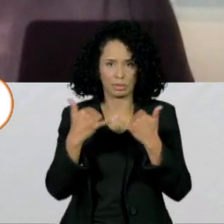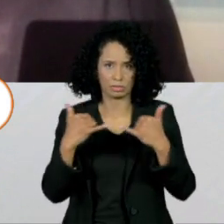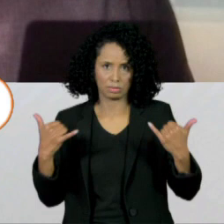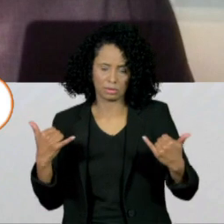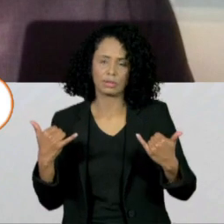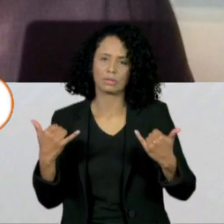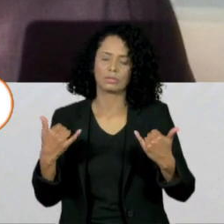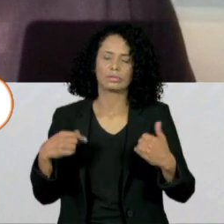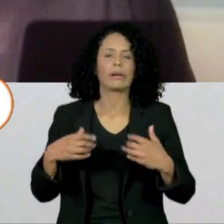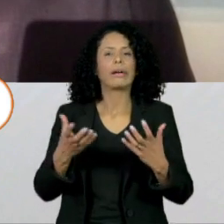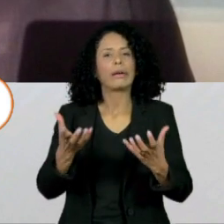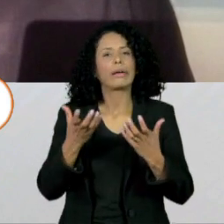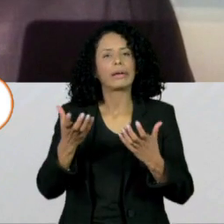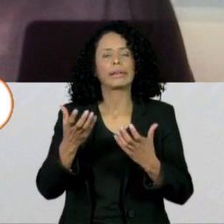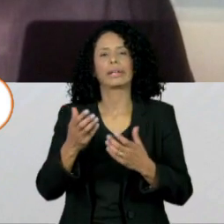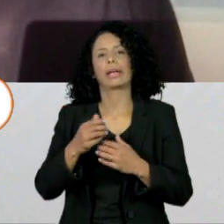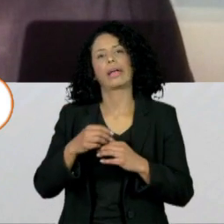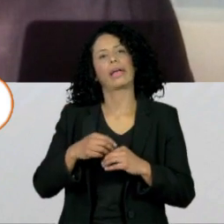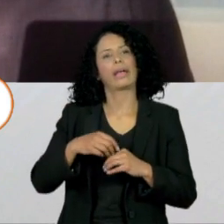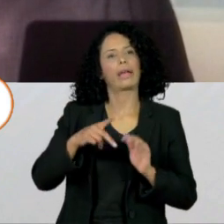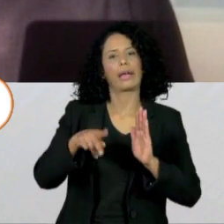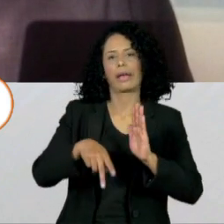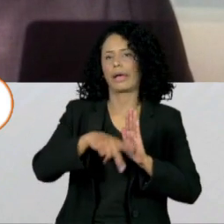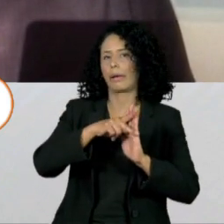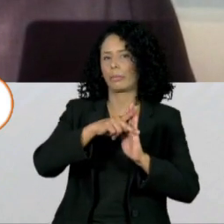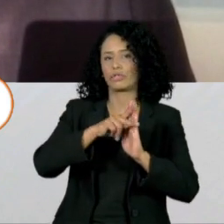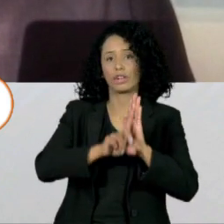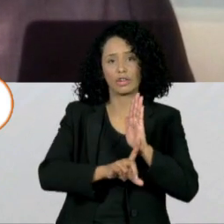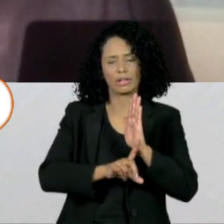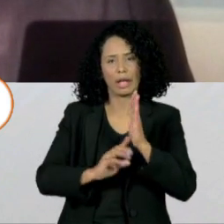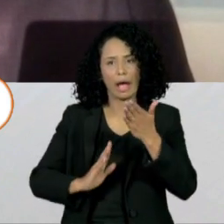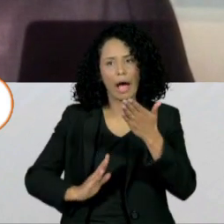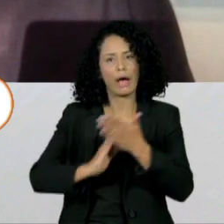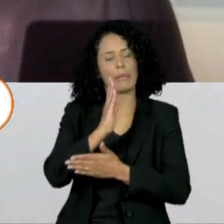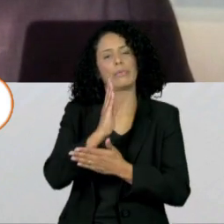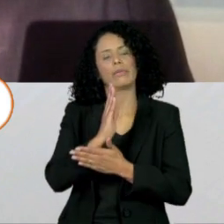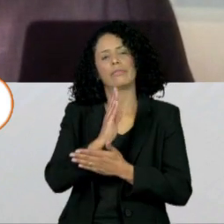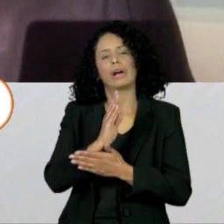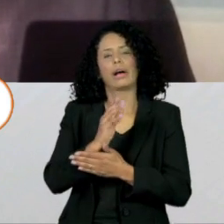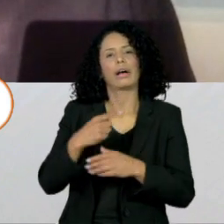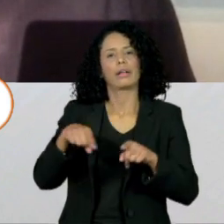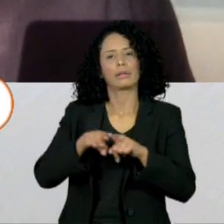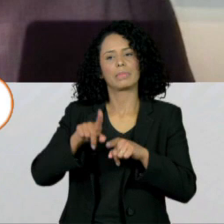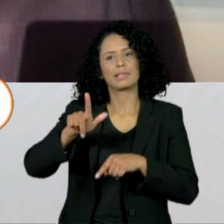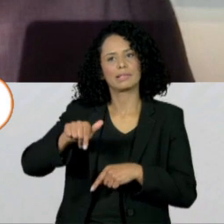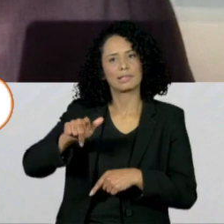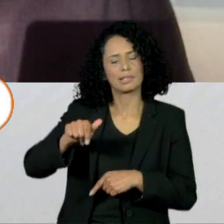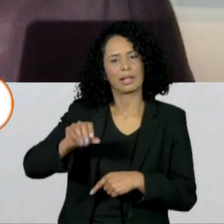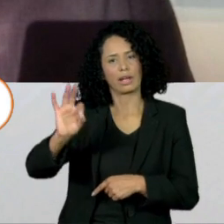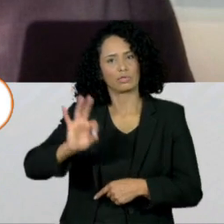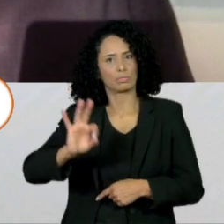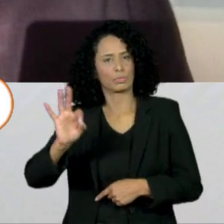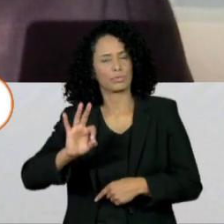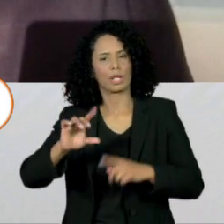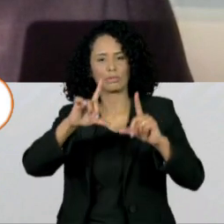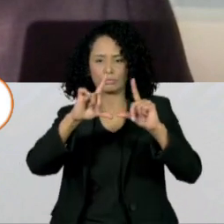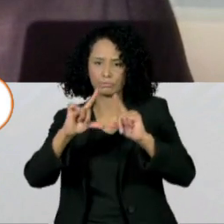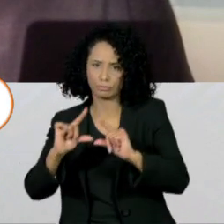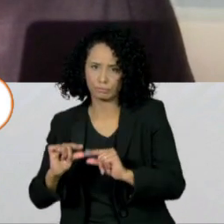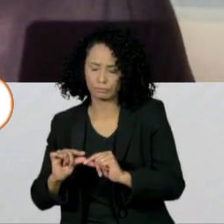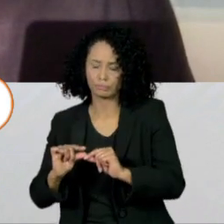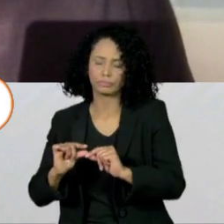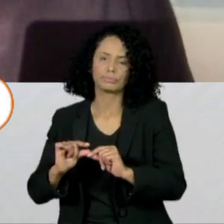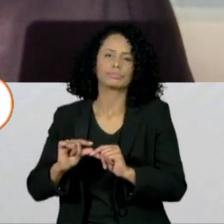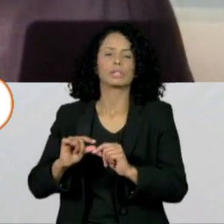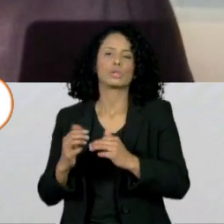aprovar uma PEC, que vai permitir os governadores a zerar os 17%, né? Do ICMS do diesel e ser restituído